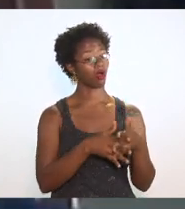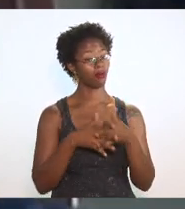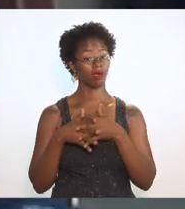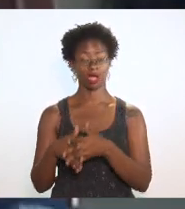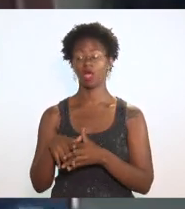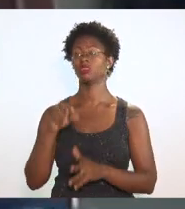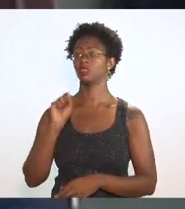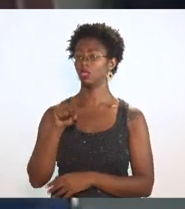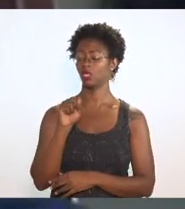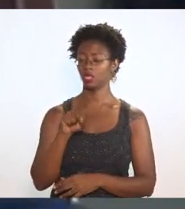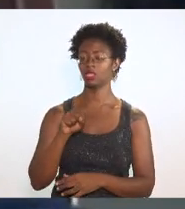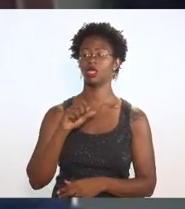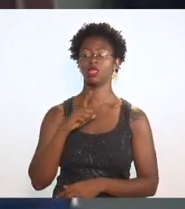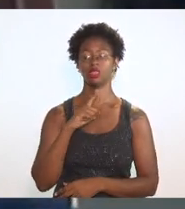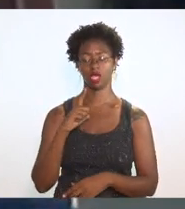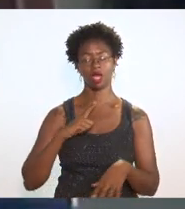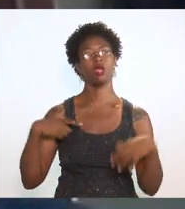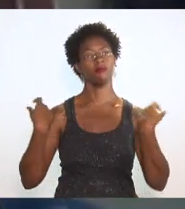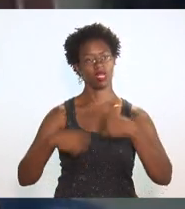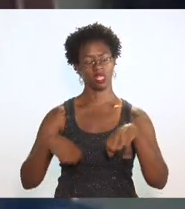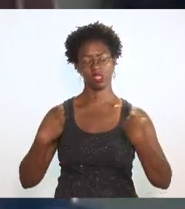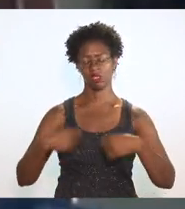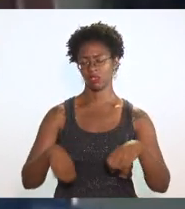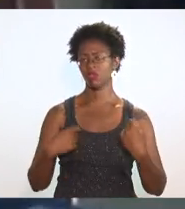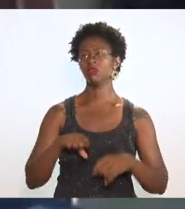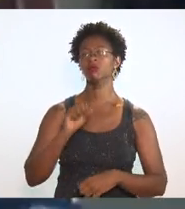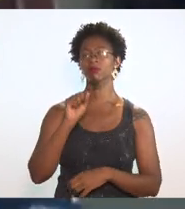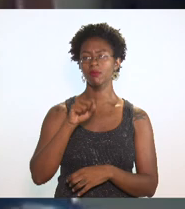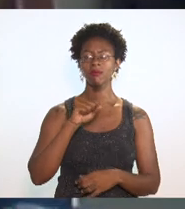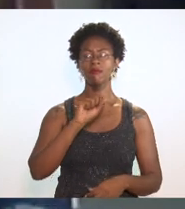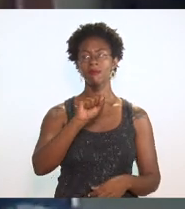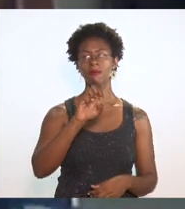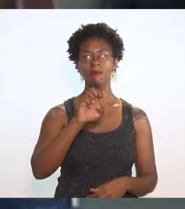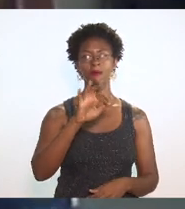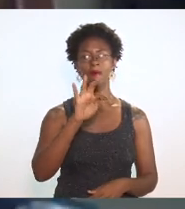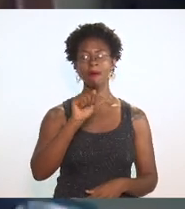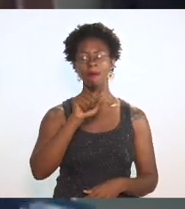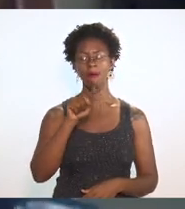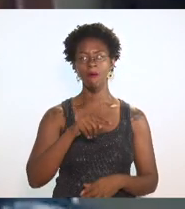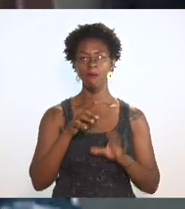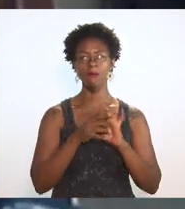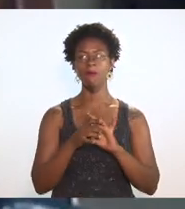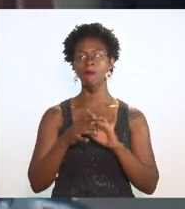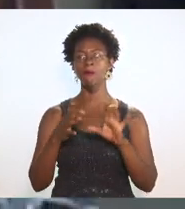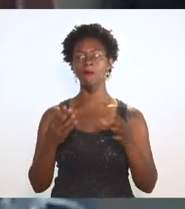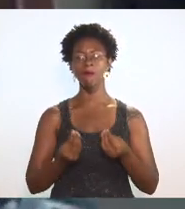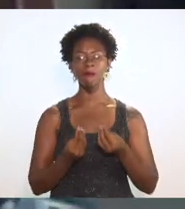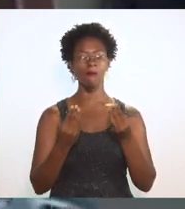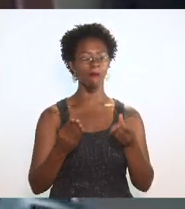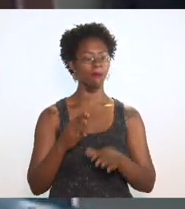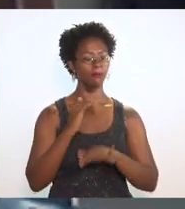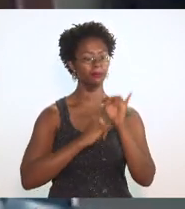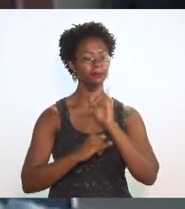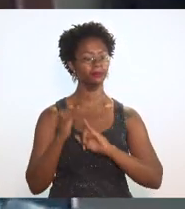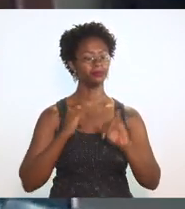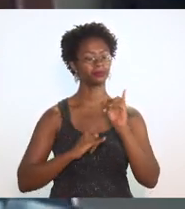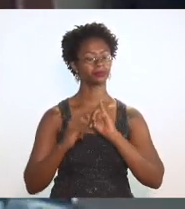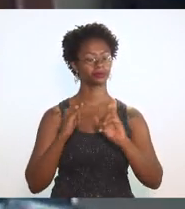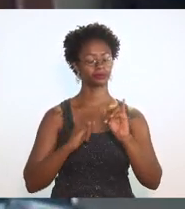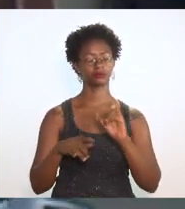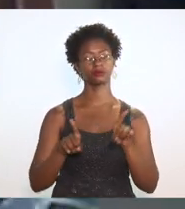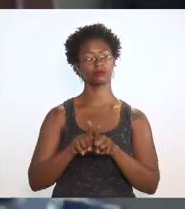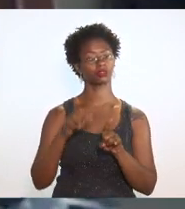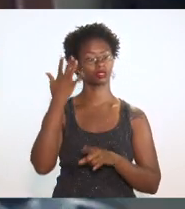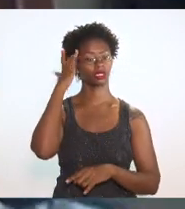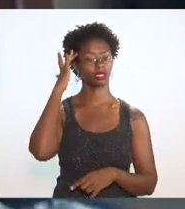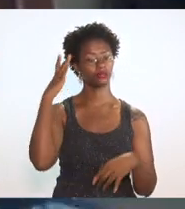haverá necessidade sim da Cefaz disponibilizar dados e acho inclusive que acho que